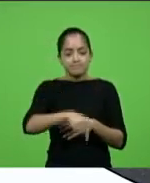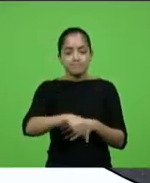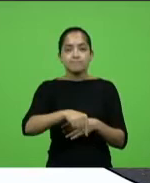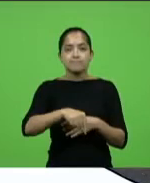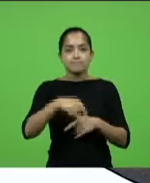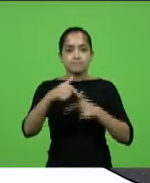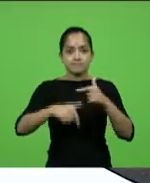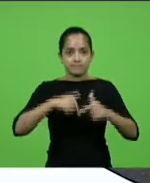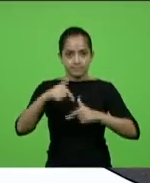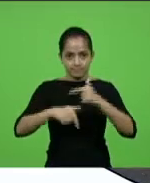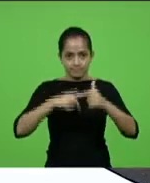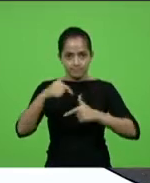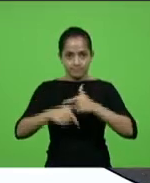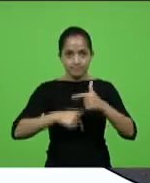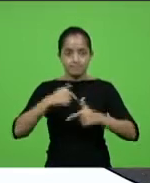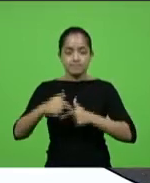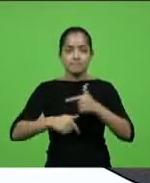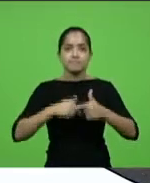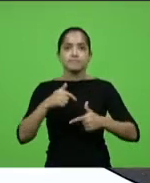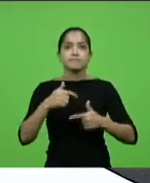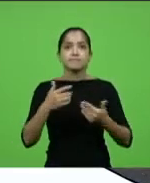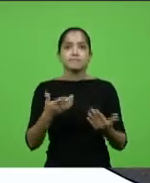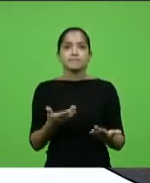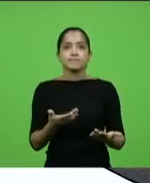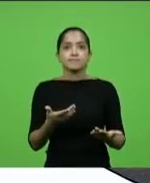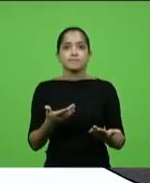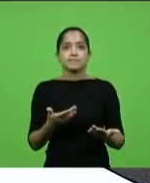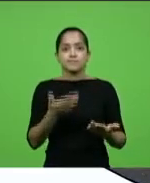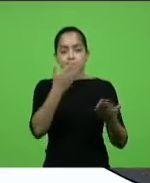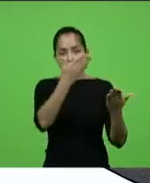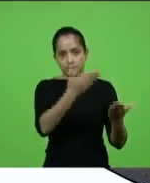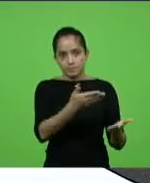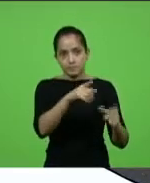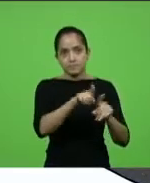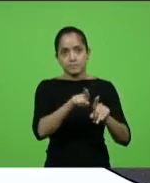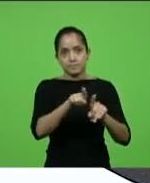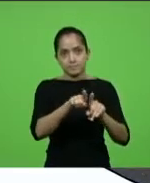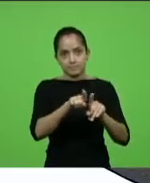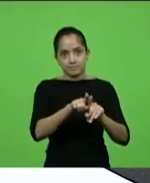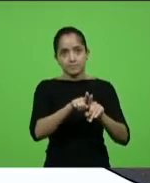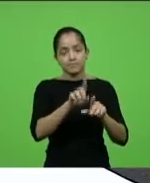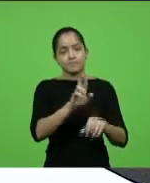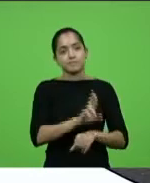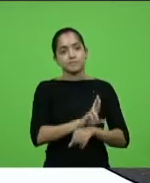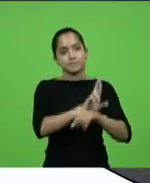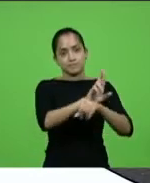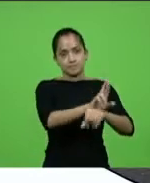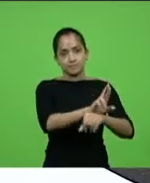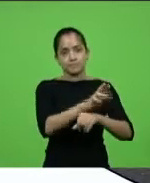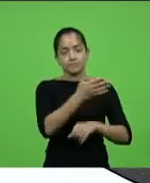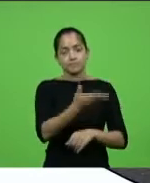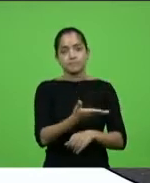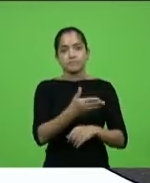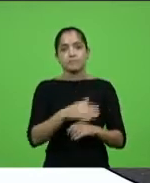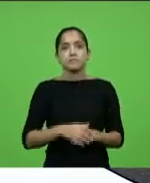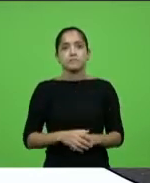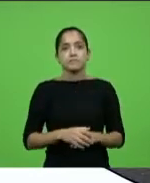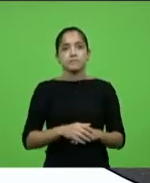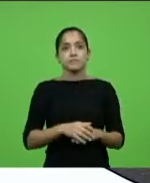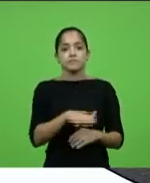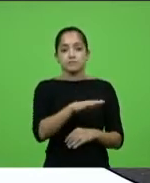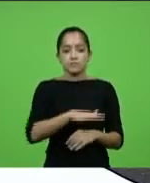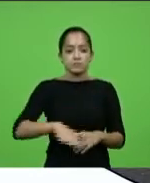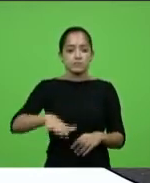Assembleia, como Vossa Excelência, que também representa Ibirama e todo o Vale,